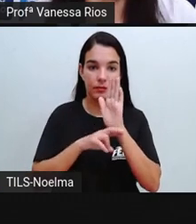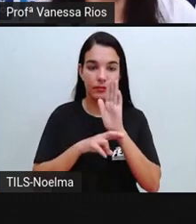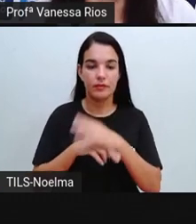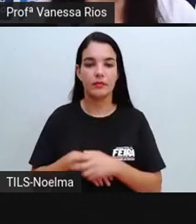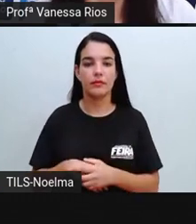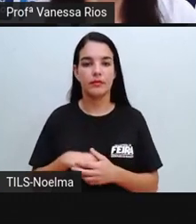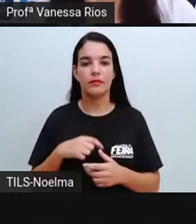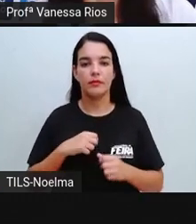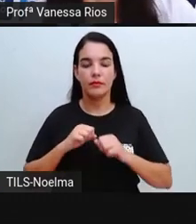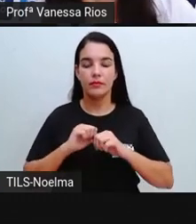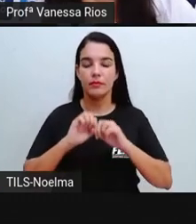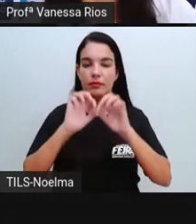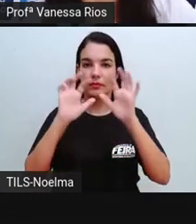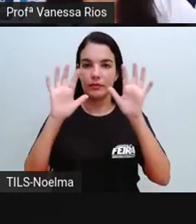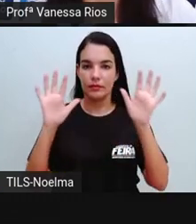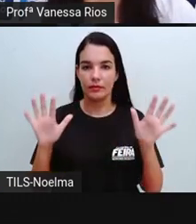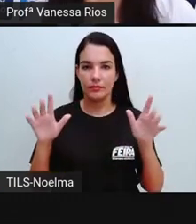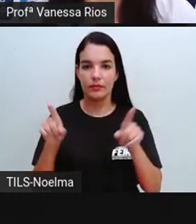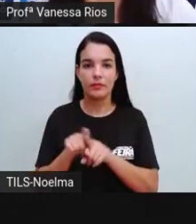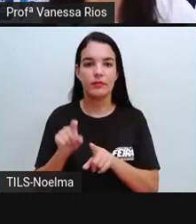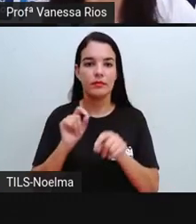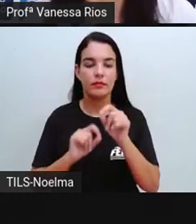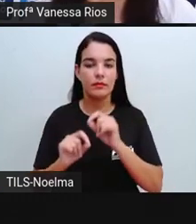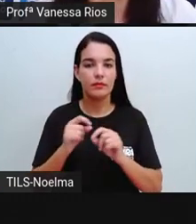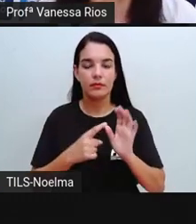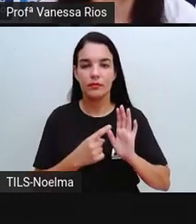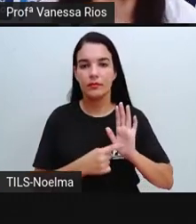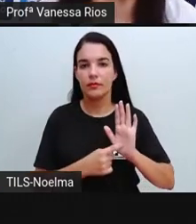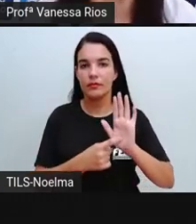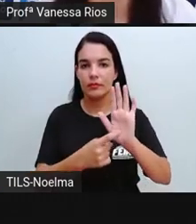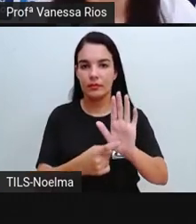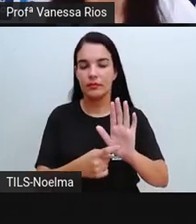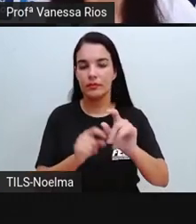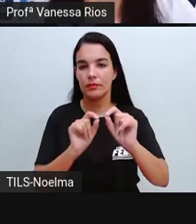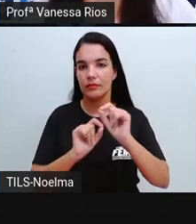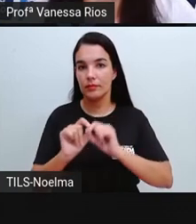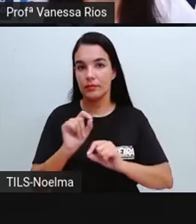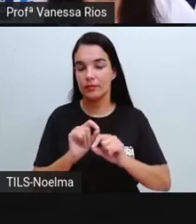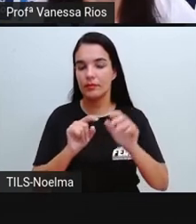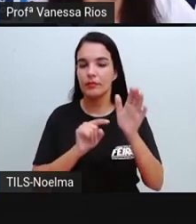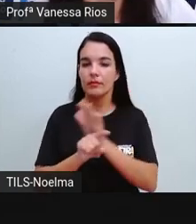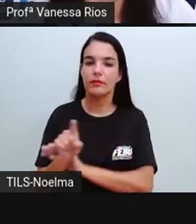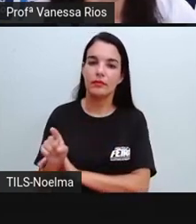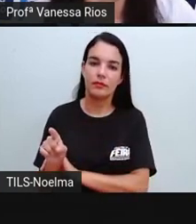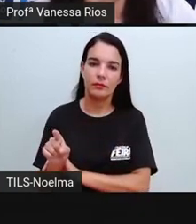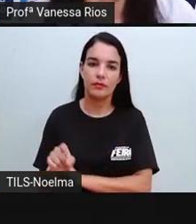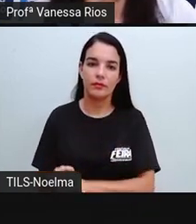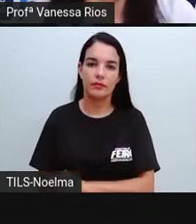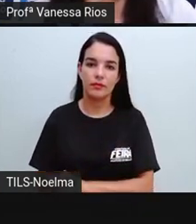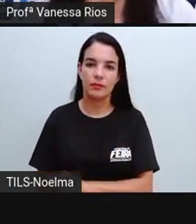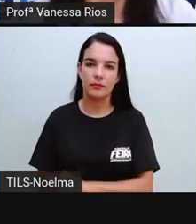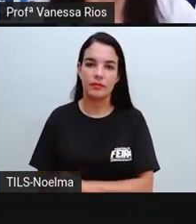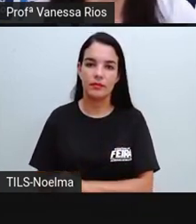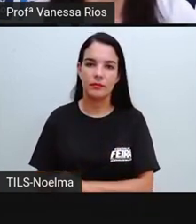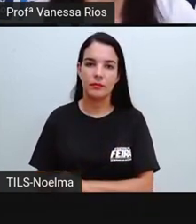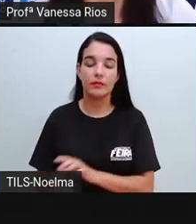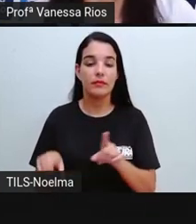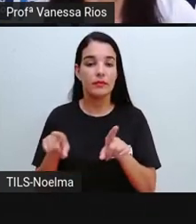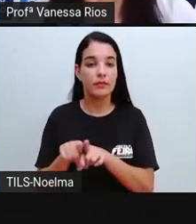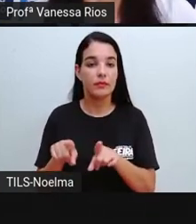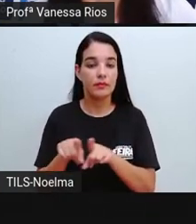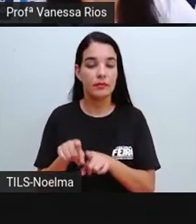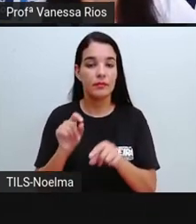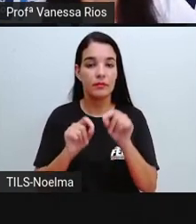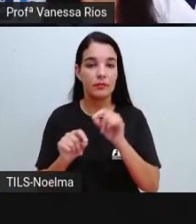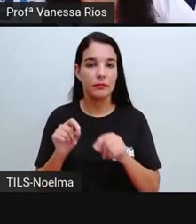claro e aí o roteiro é apresentado justamente em formas de perguntas. Além disso, para